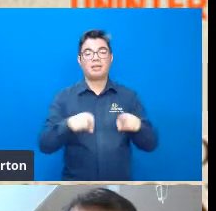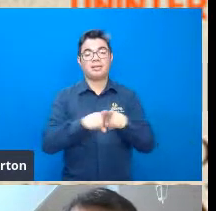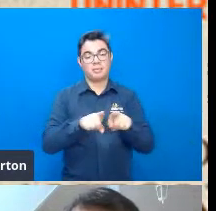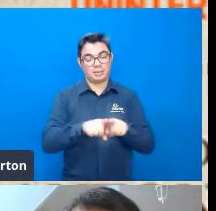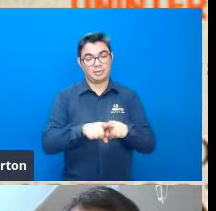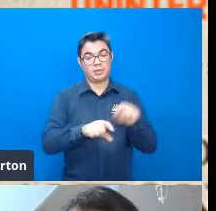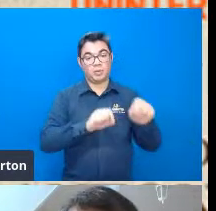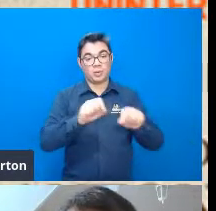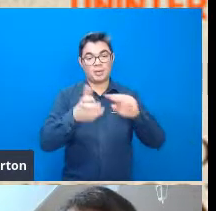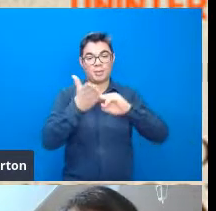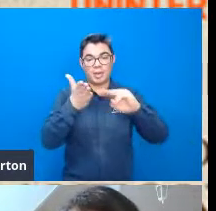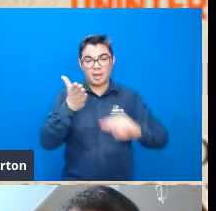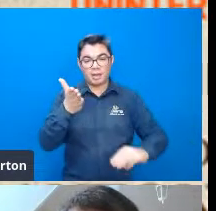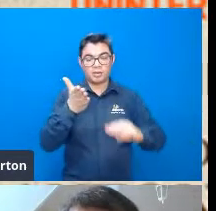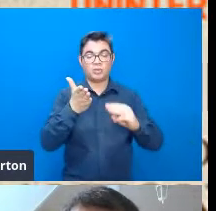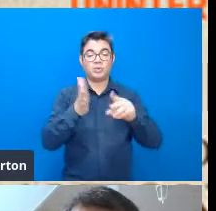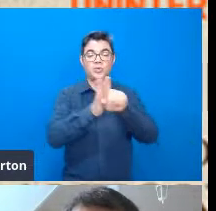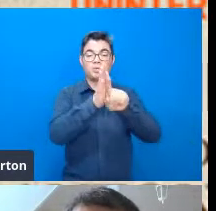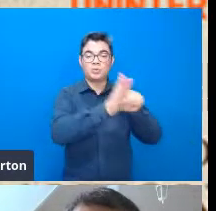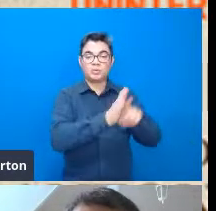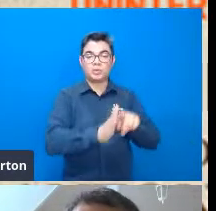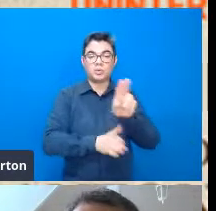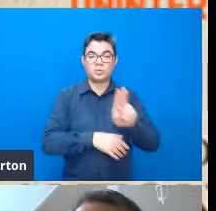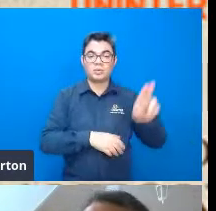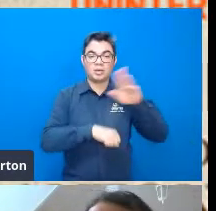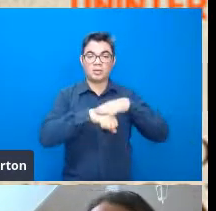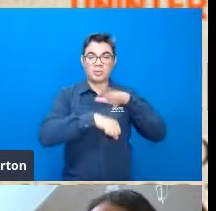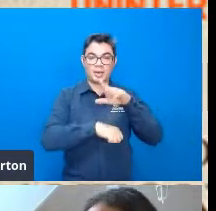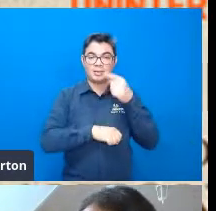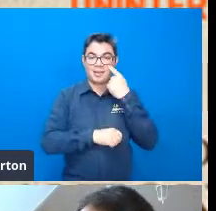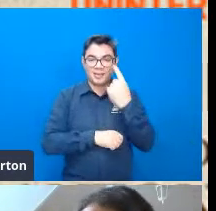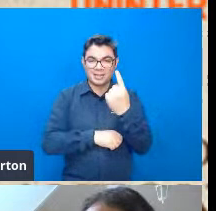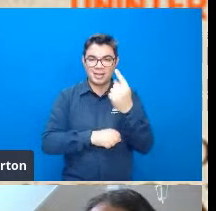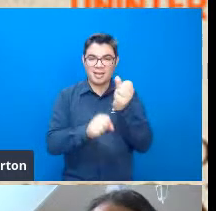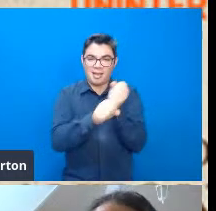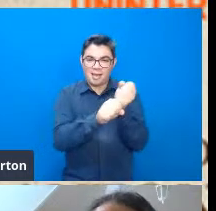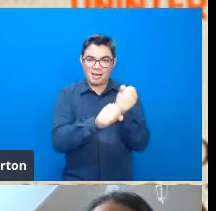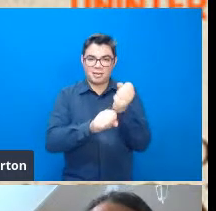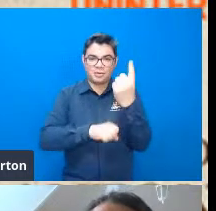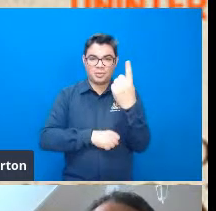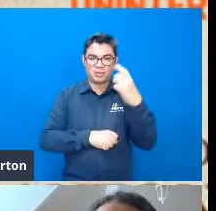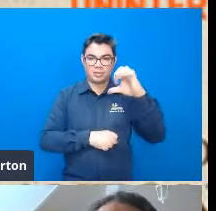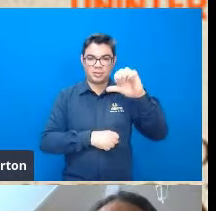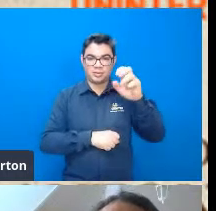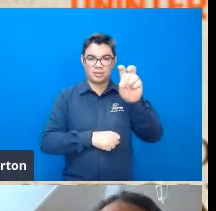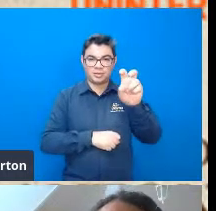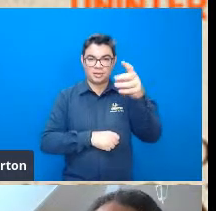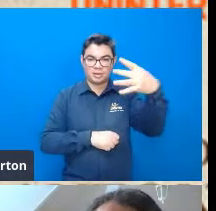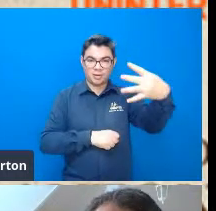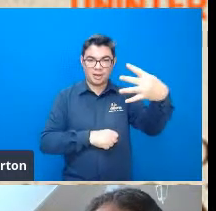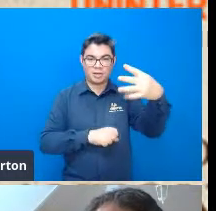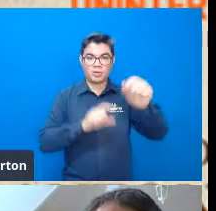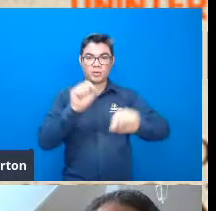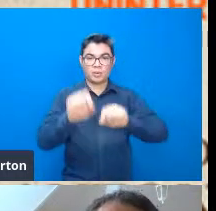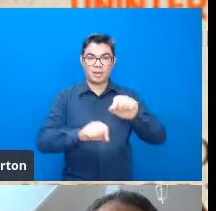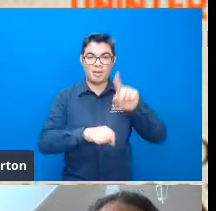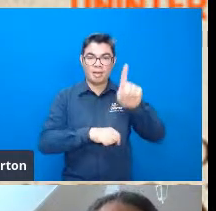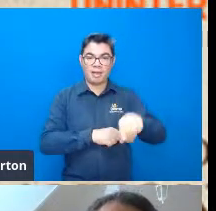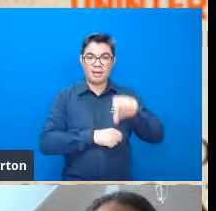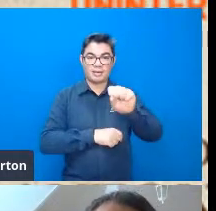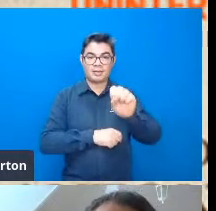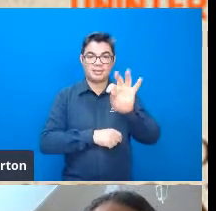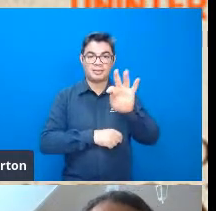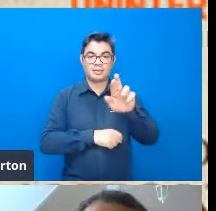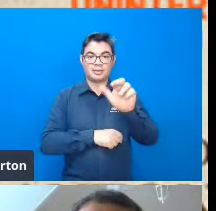método mais utilizado é o método do Straler de 54 que o difusor disso foi o Cristofoletti que é uma modificação do